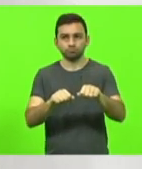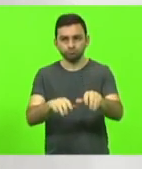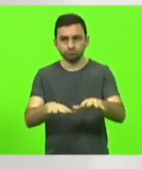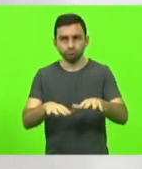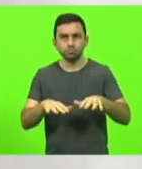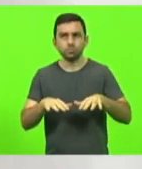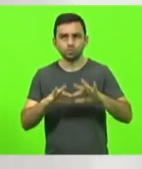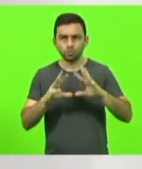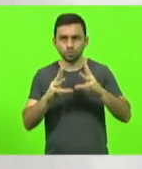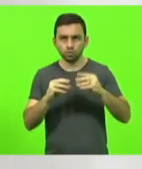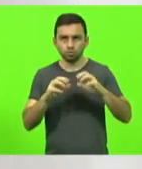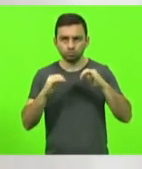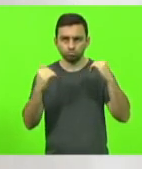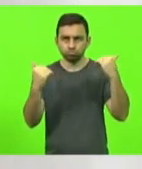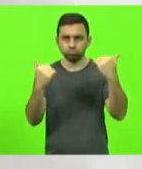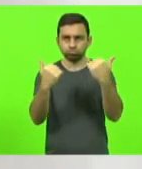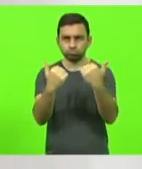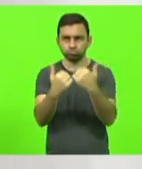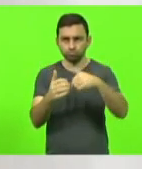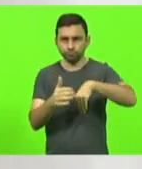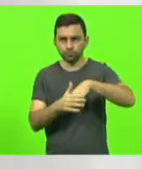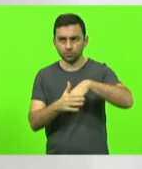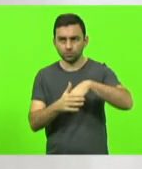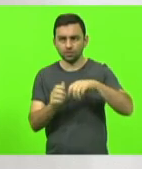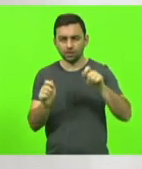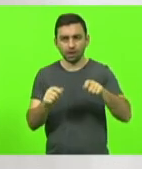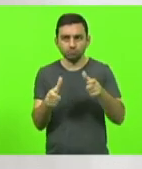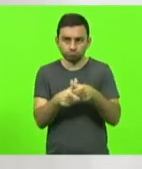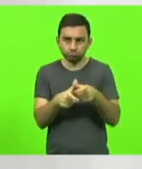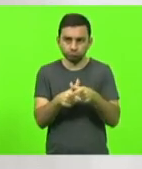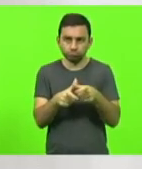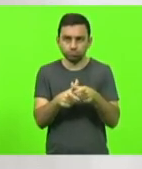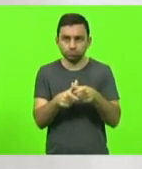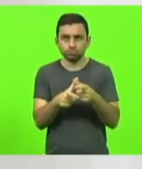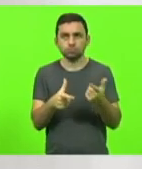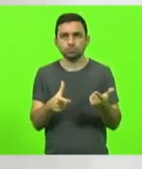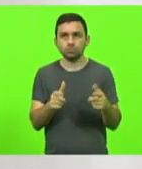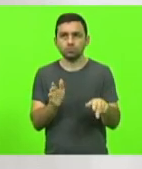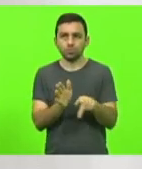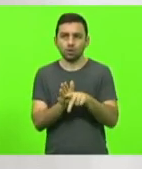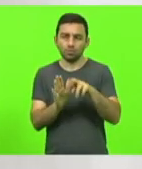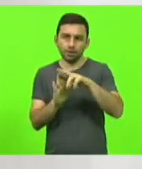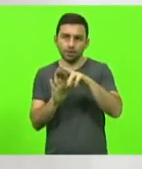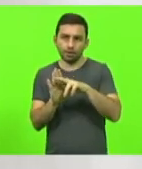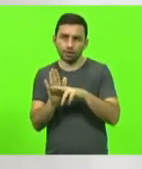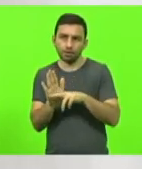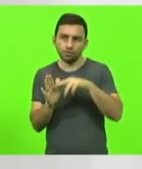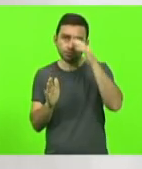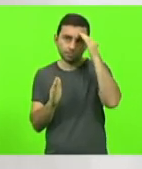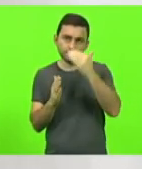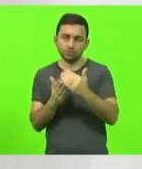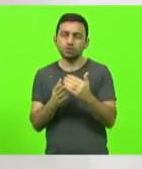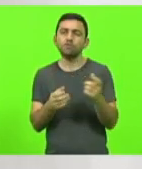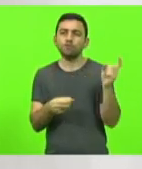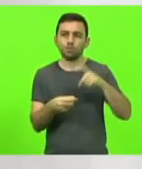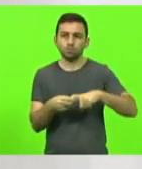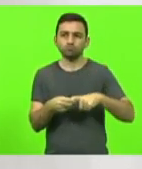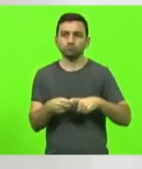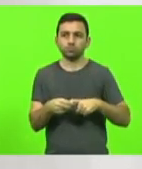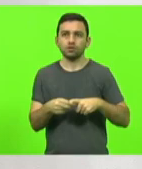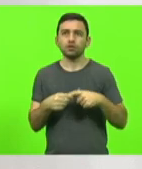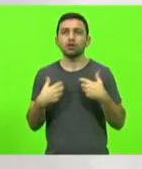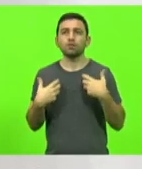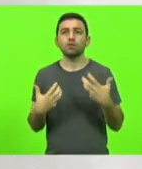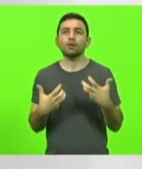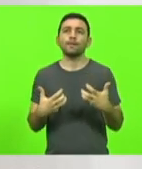capacidade reduzida e dentro do que a questão sanitária exige seja retomada. Eu gostaria até